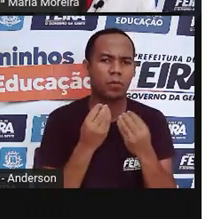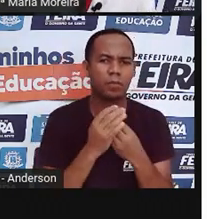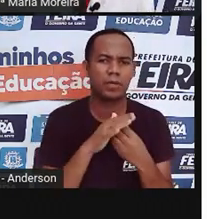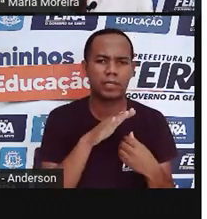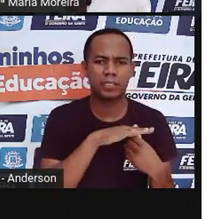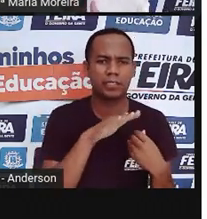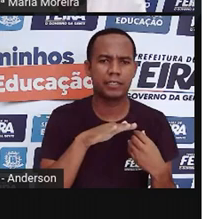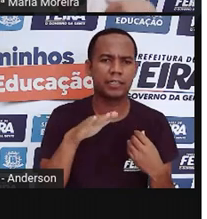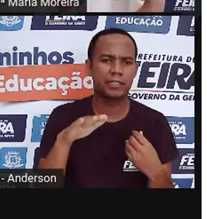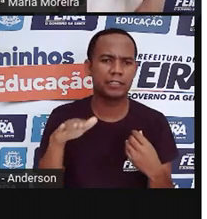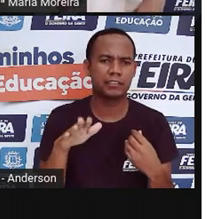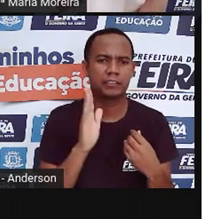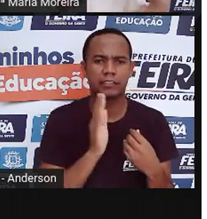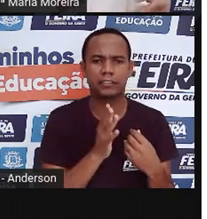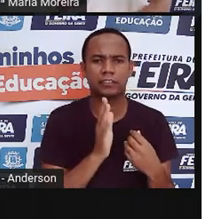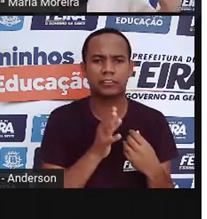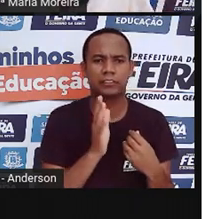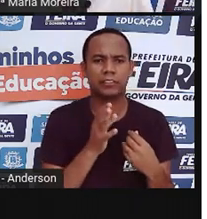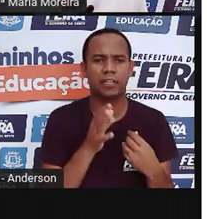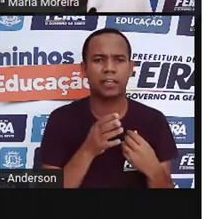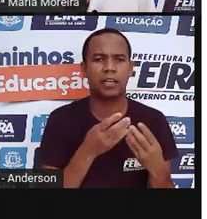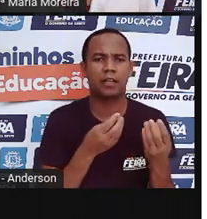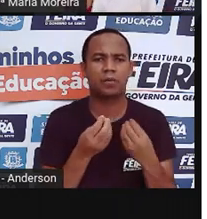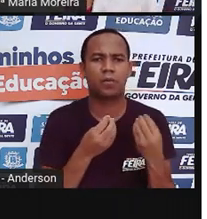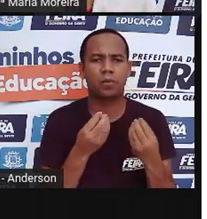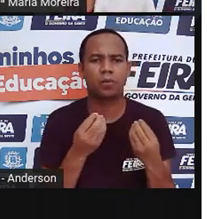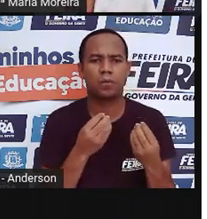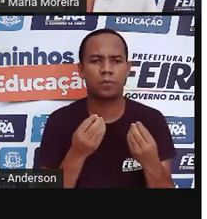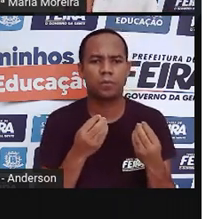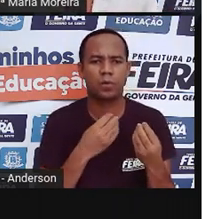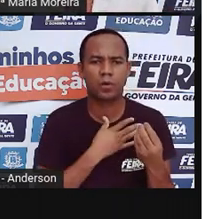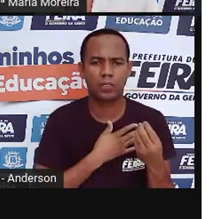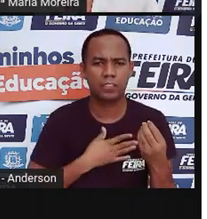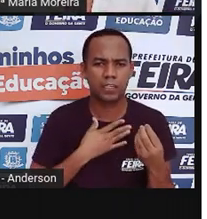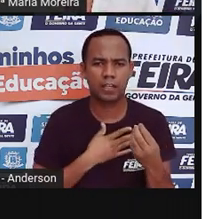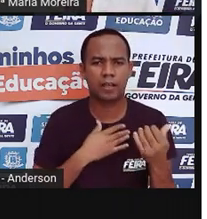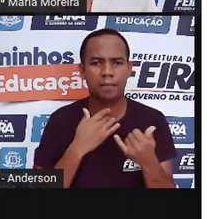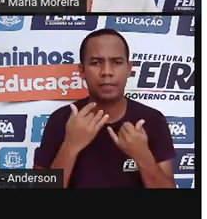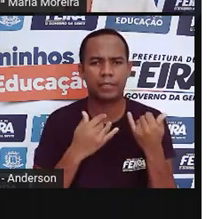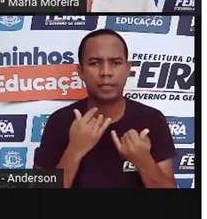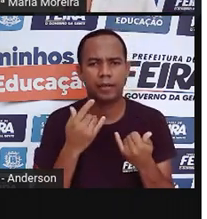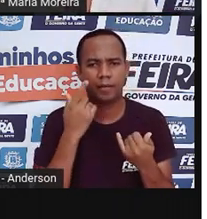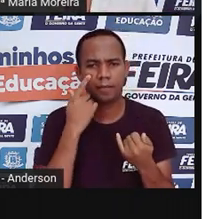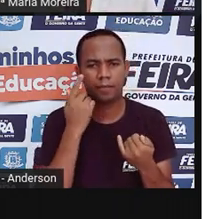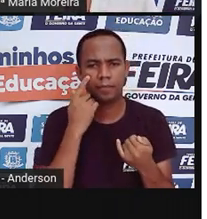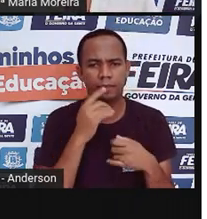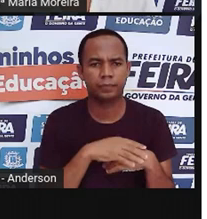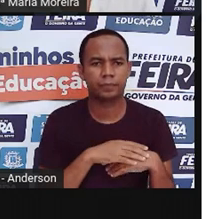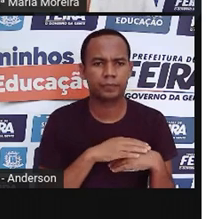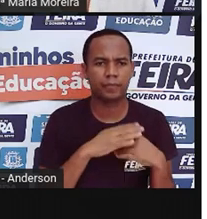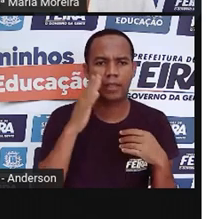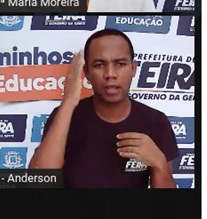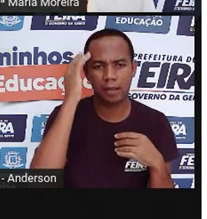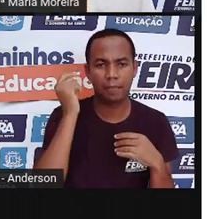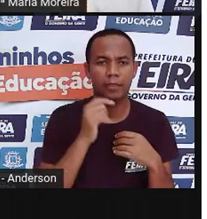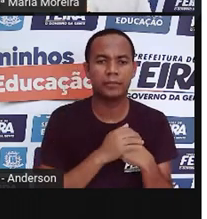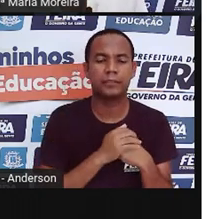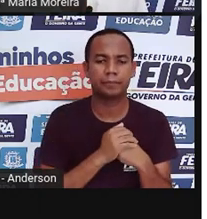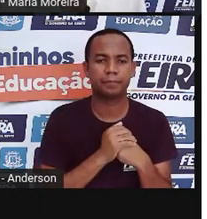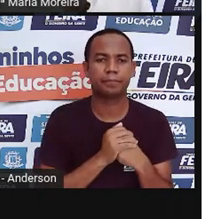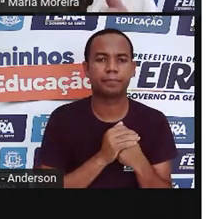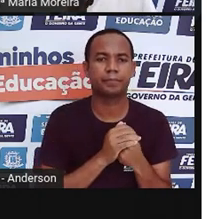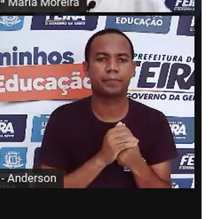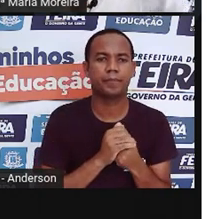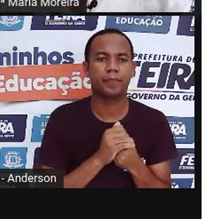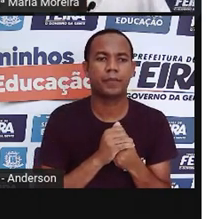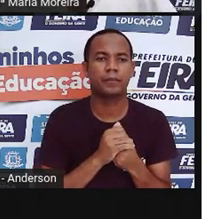crianças aí já desenvolveram esse hábito de brincar. Mas a gente só vai aprender amanhã. Bom,